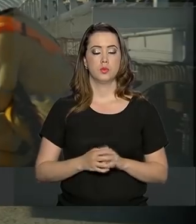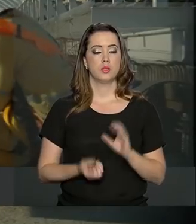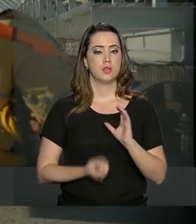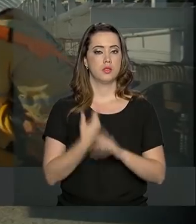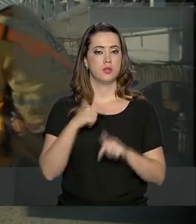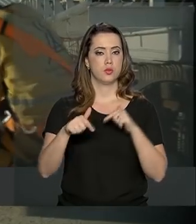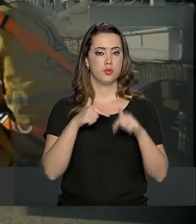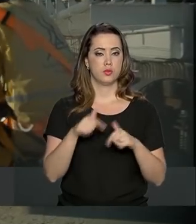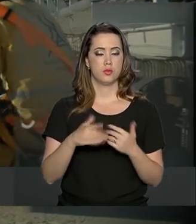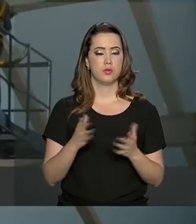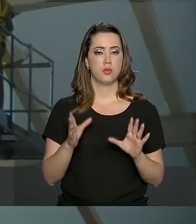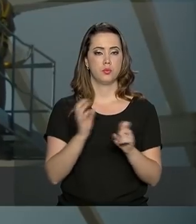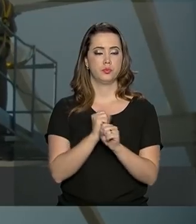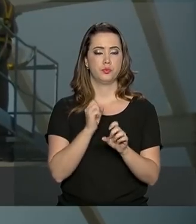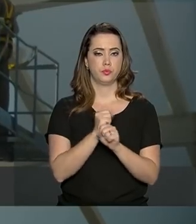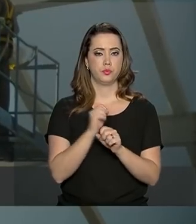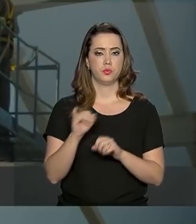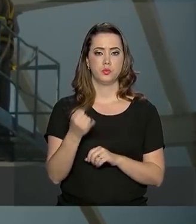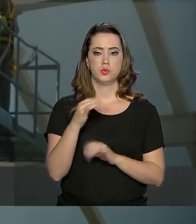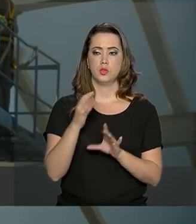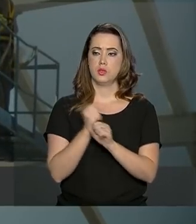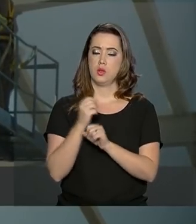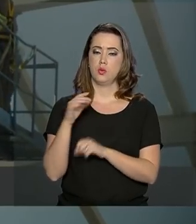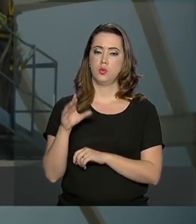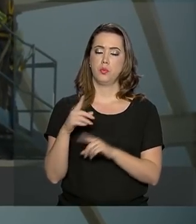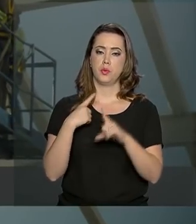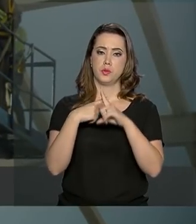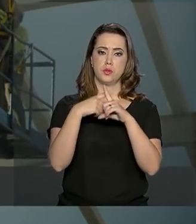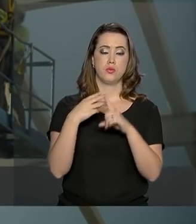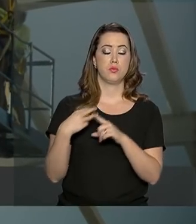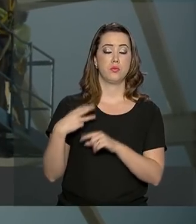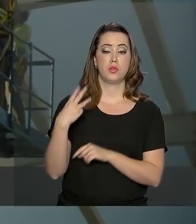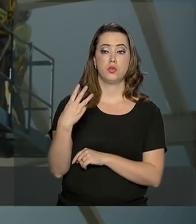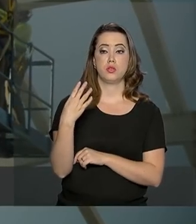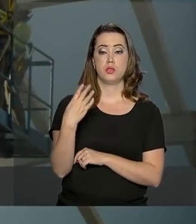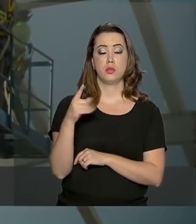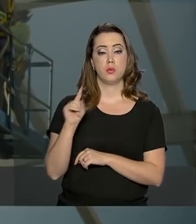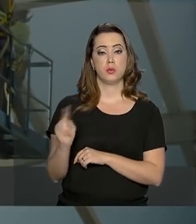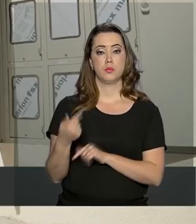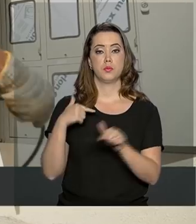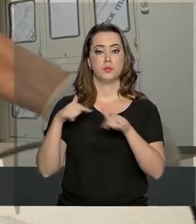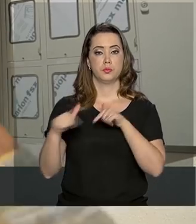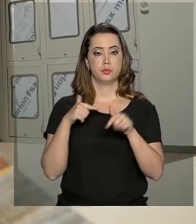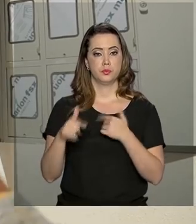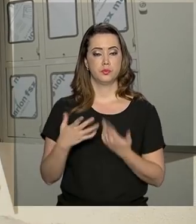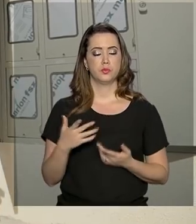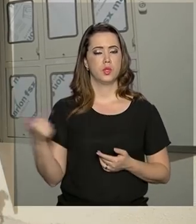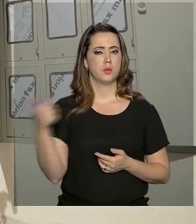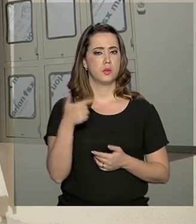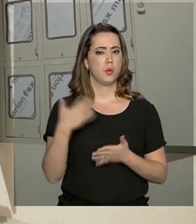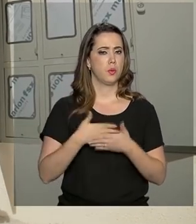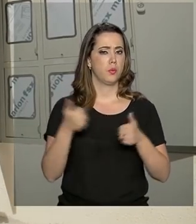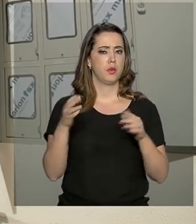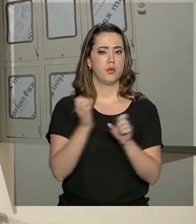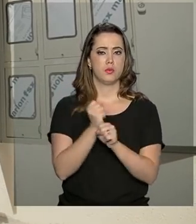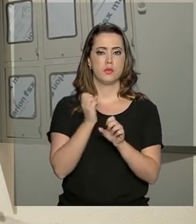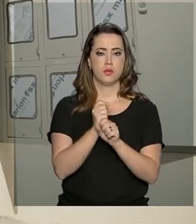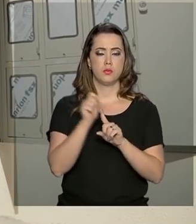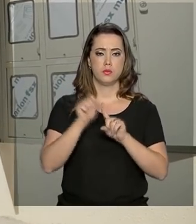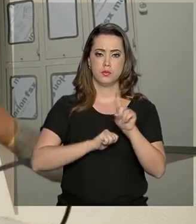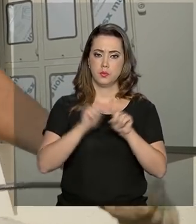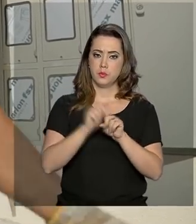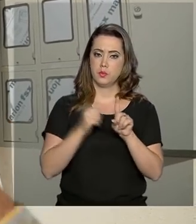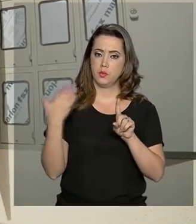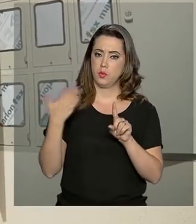formal no Brasil fechou janeiro com saldo positivo de mais de 34 mil postos de trabalho. Foi o segundo melhor saldo do mês